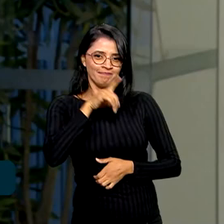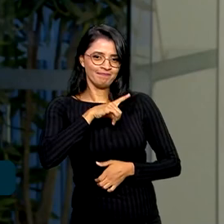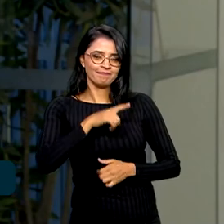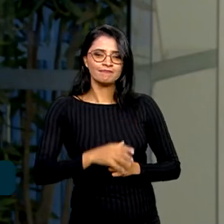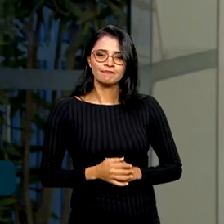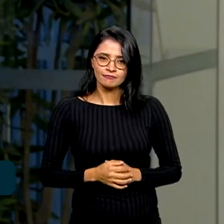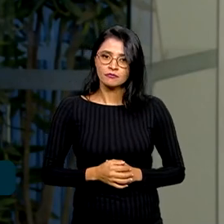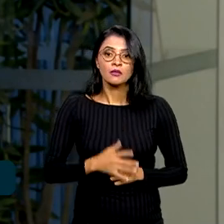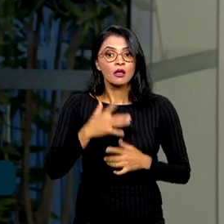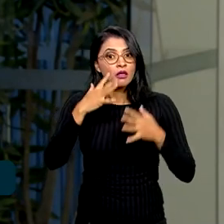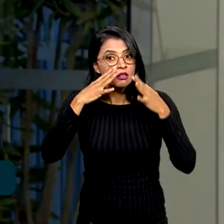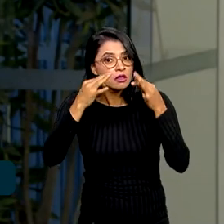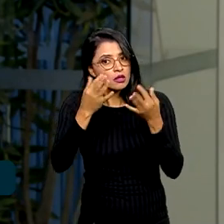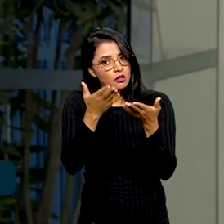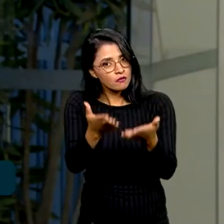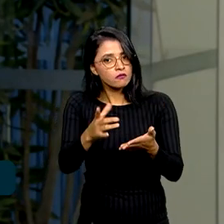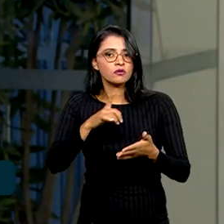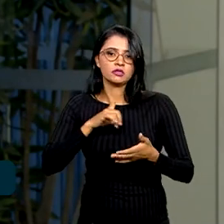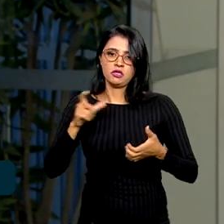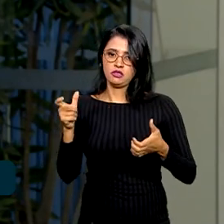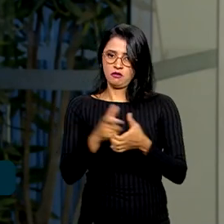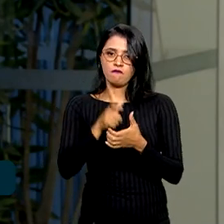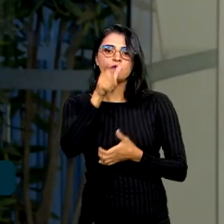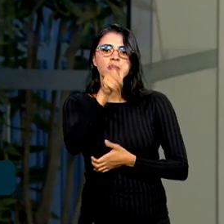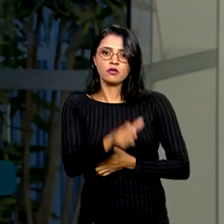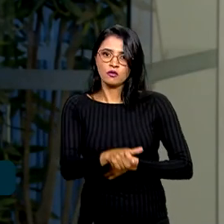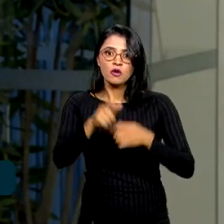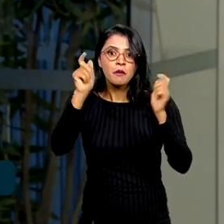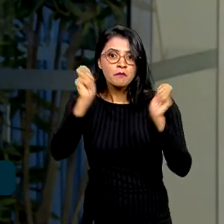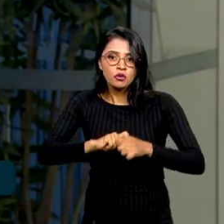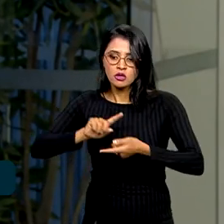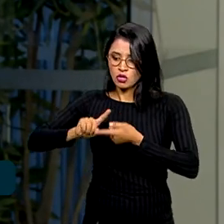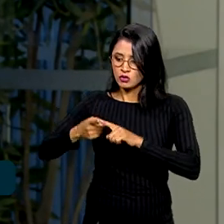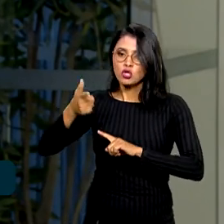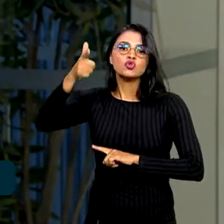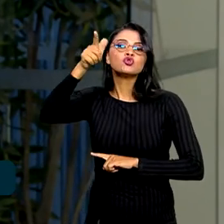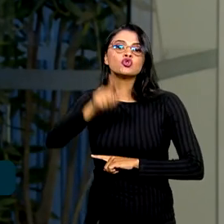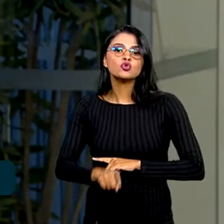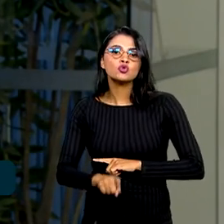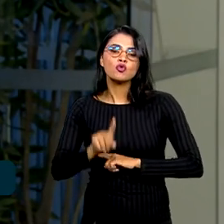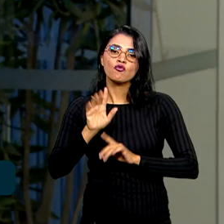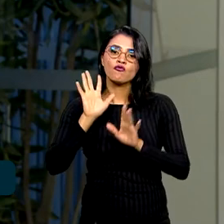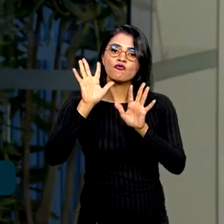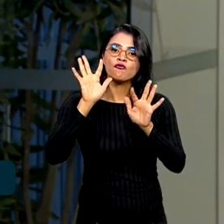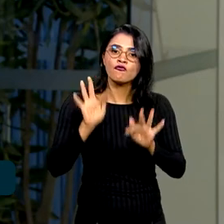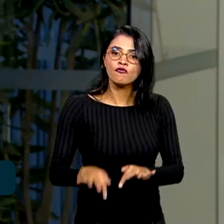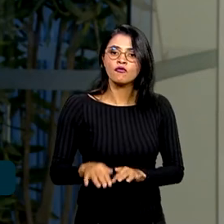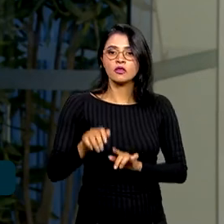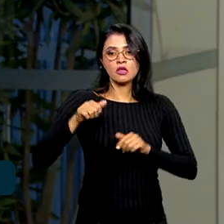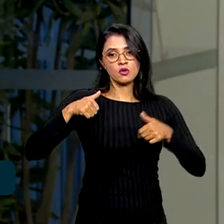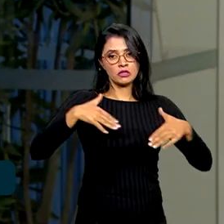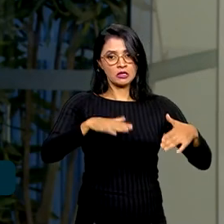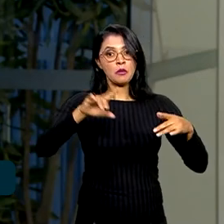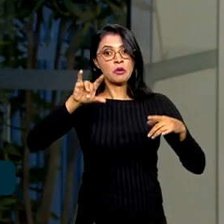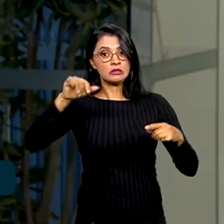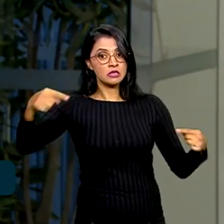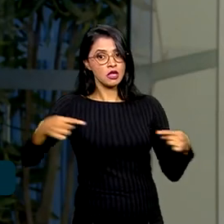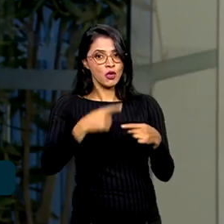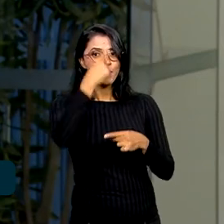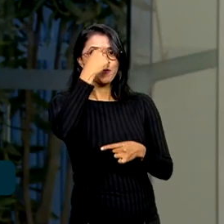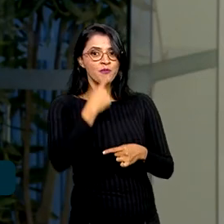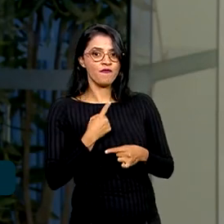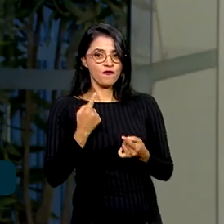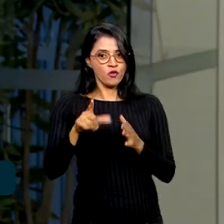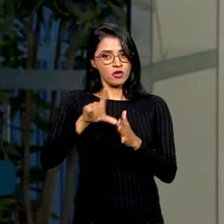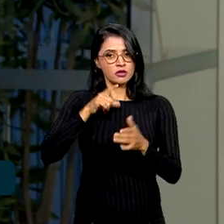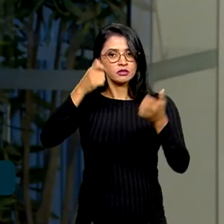Aí, atenção você que é devedor, você vai poder renegociar sua dívida lá para o final de setembro, se se encaixar nesse público que eu falei aqui